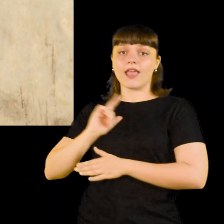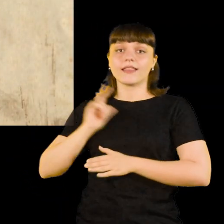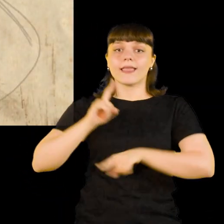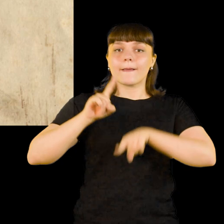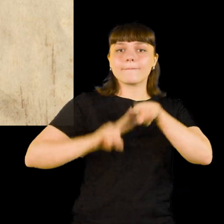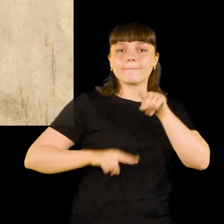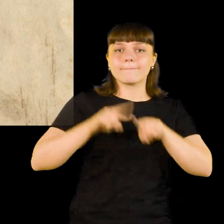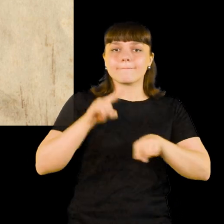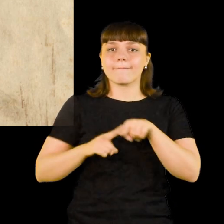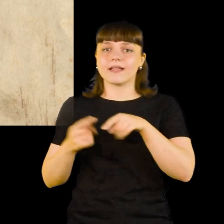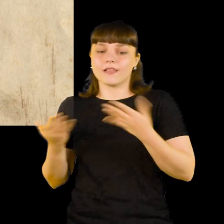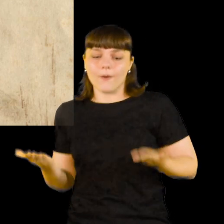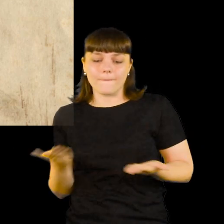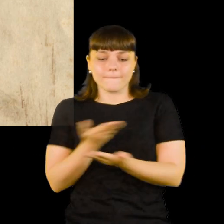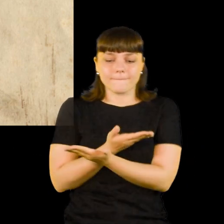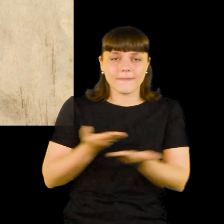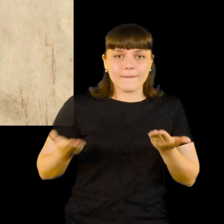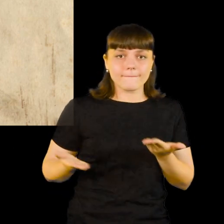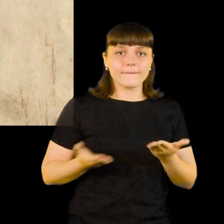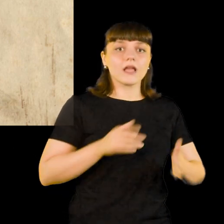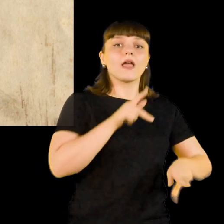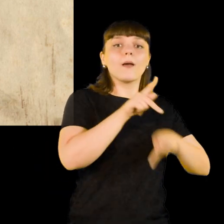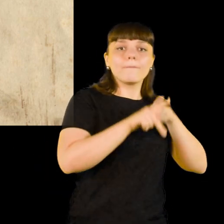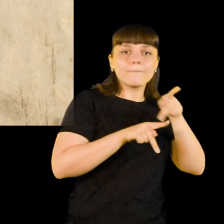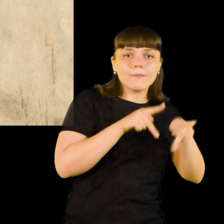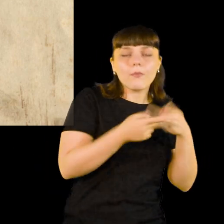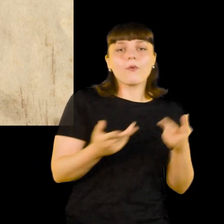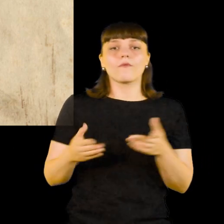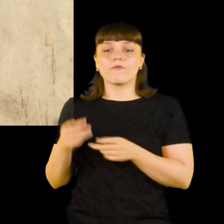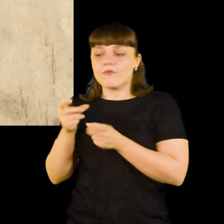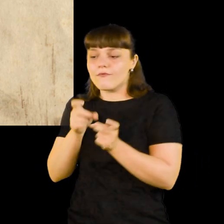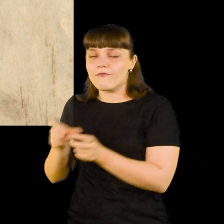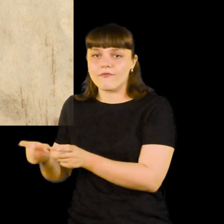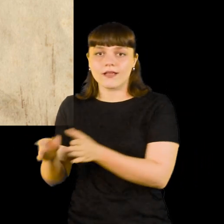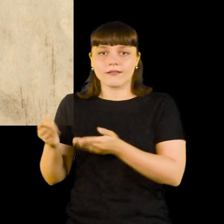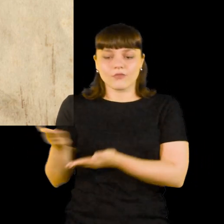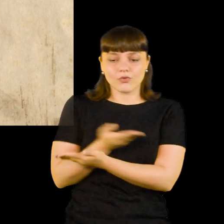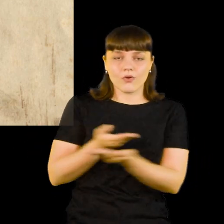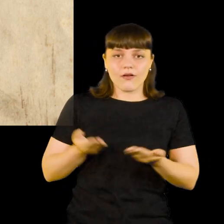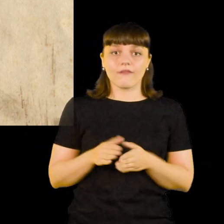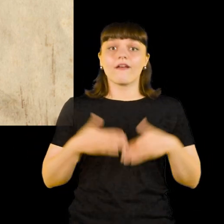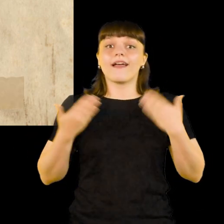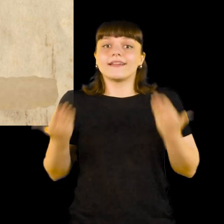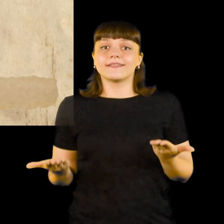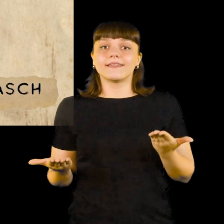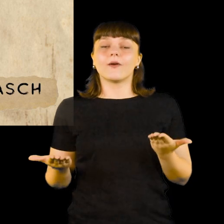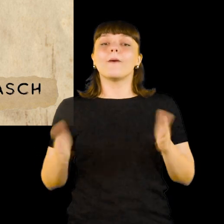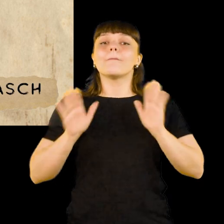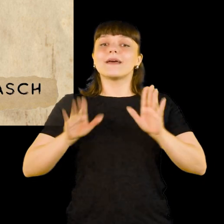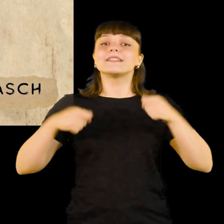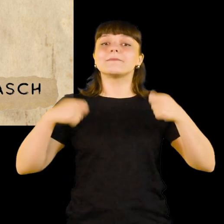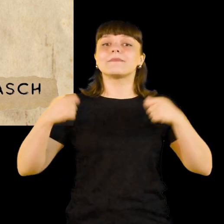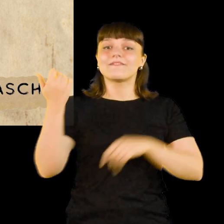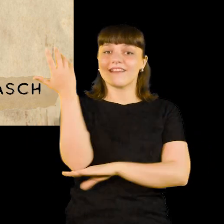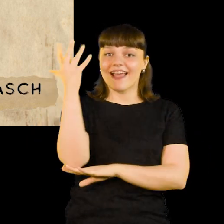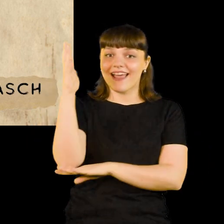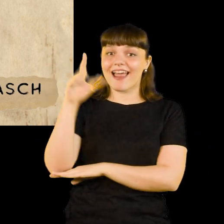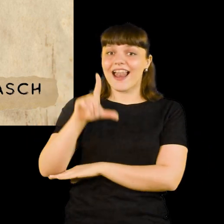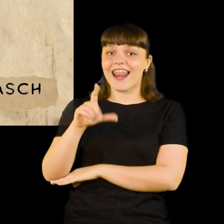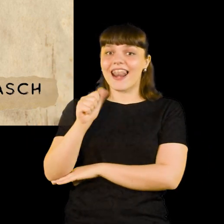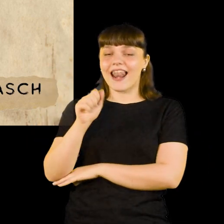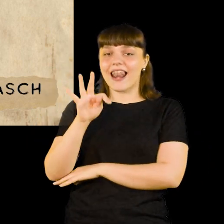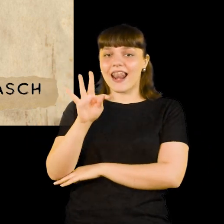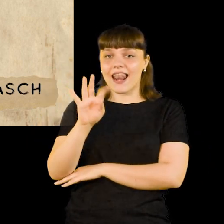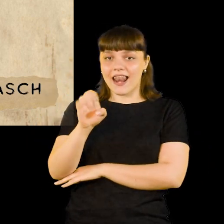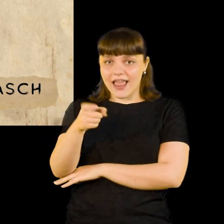havia a troca de produtos e serviços entre as populações locais e comerciantes. Com a necessidade de aumentar a produção